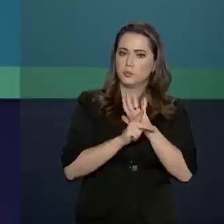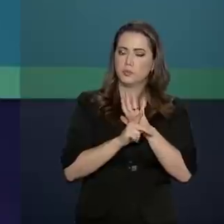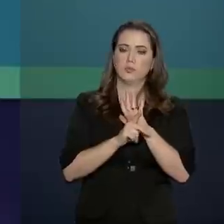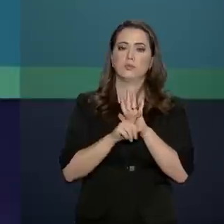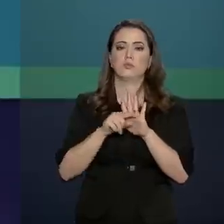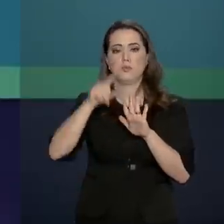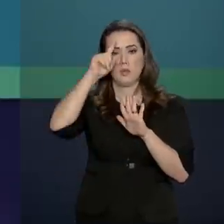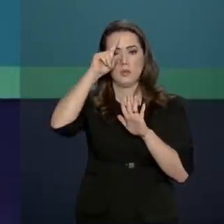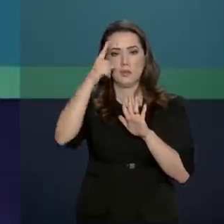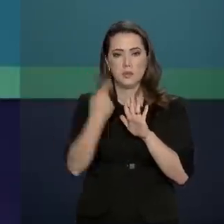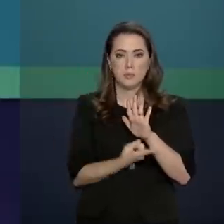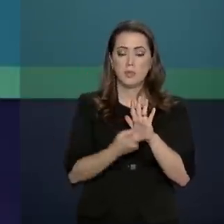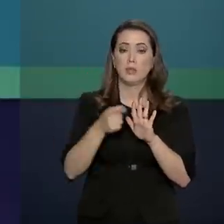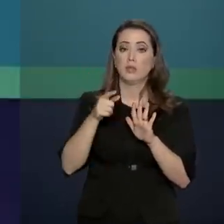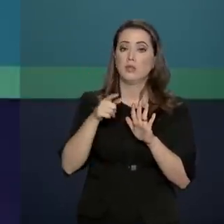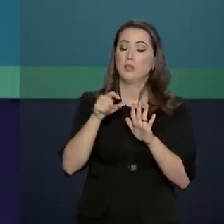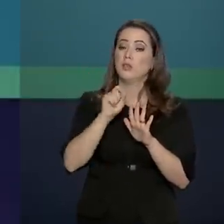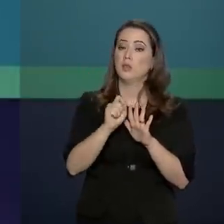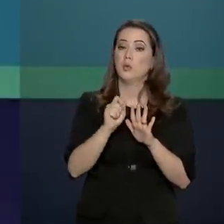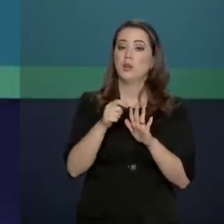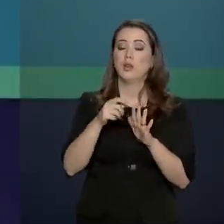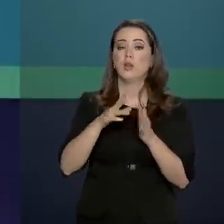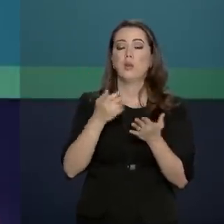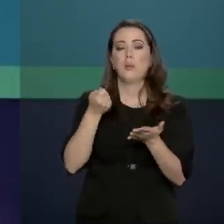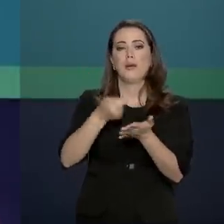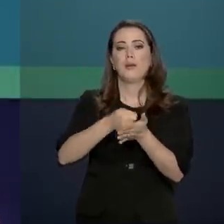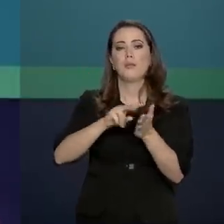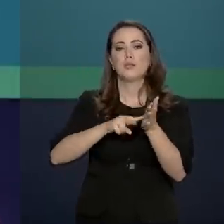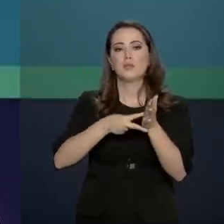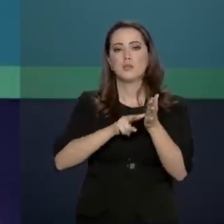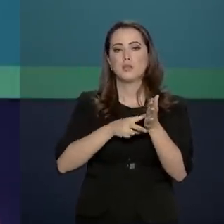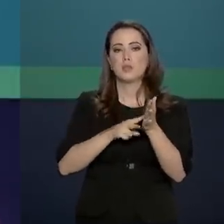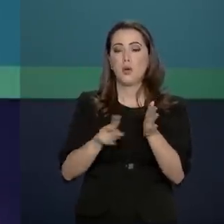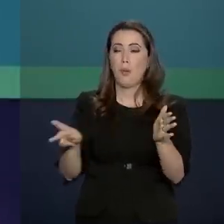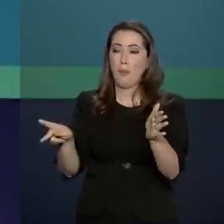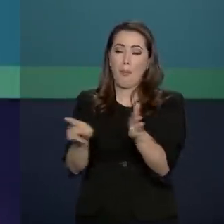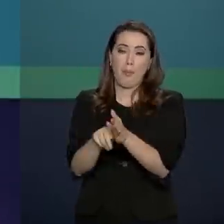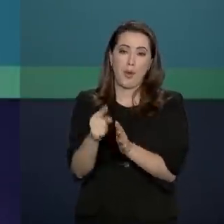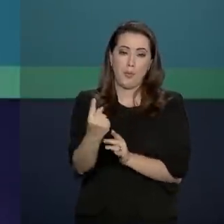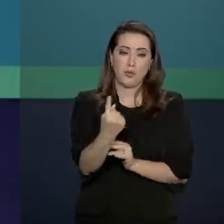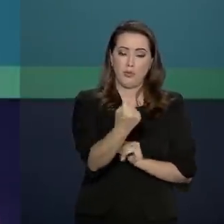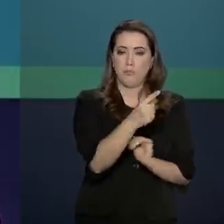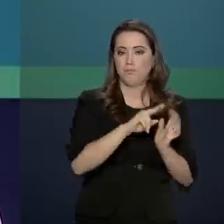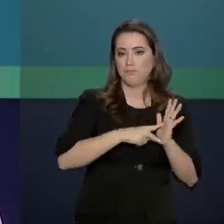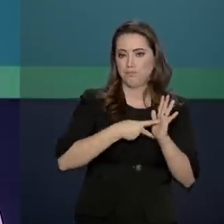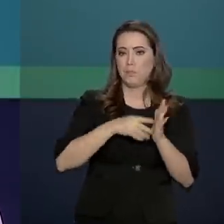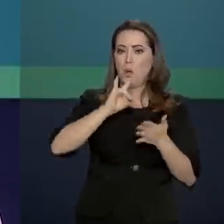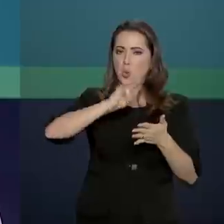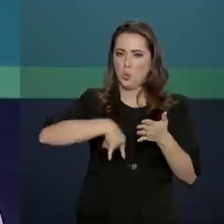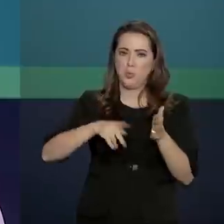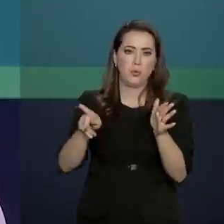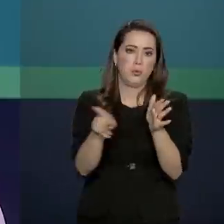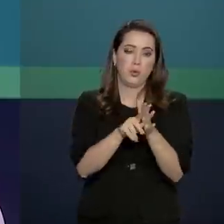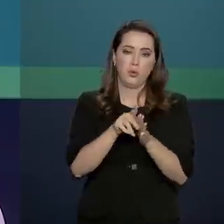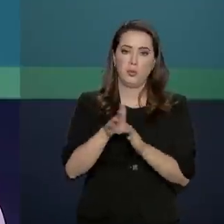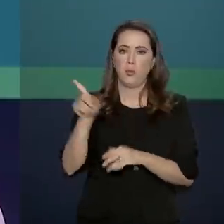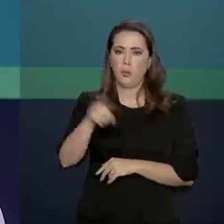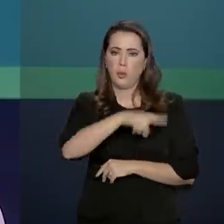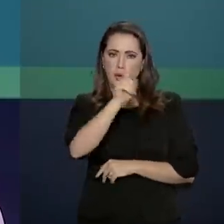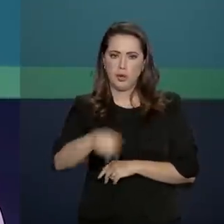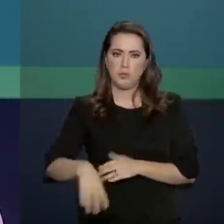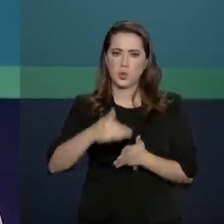provisória determinando que a contribuição sindical seja recolhida por boleto bancário. A medida proíbe o